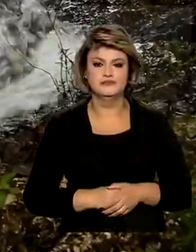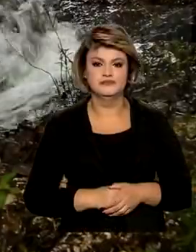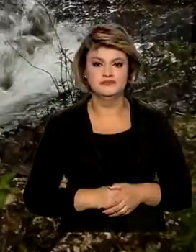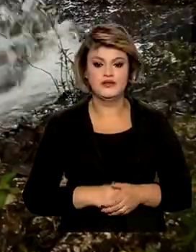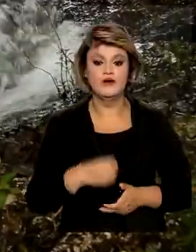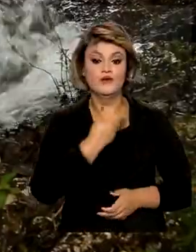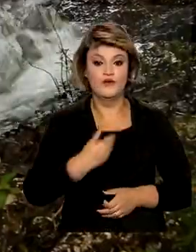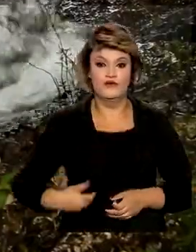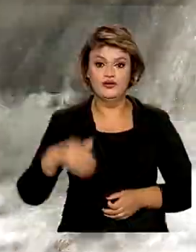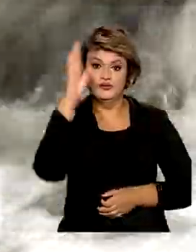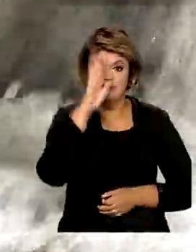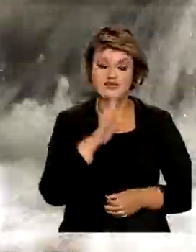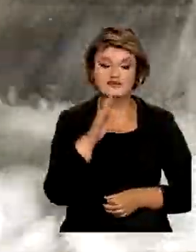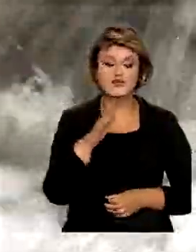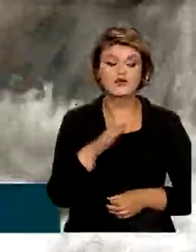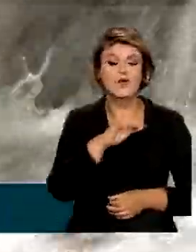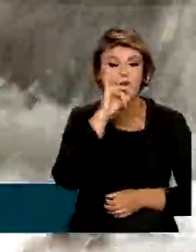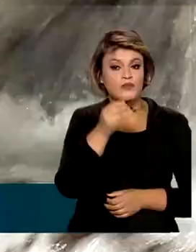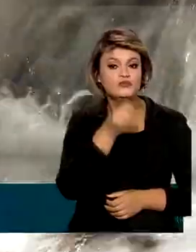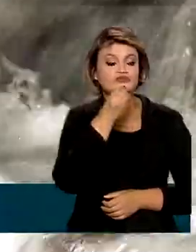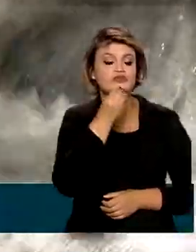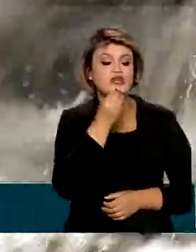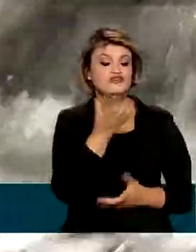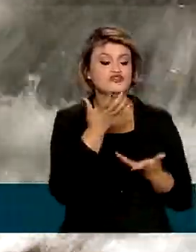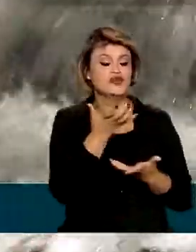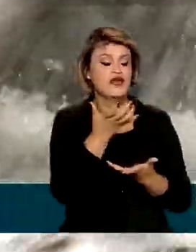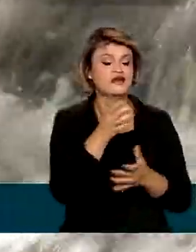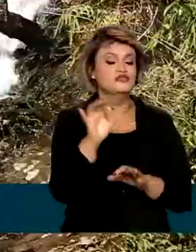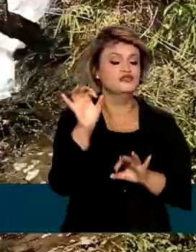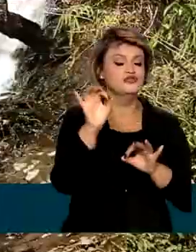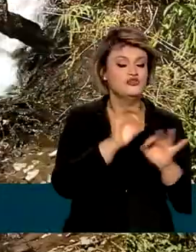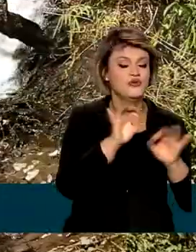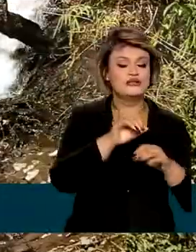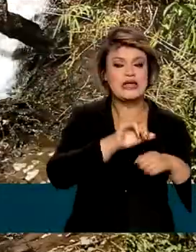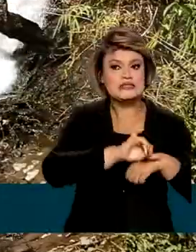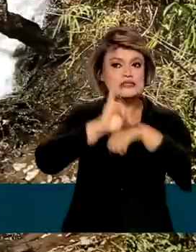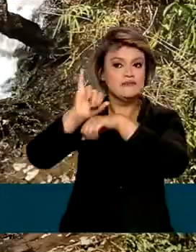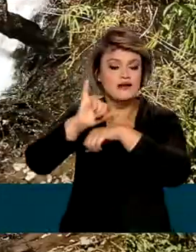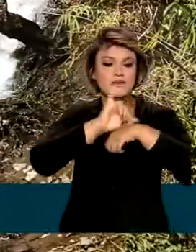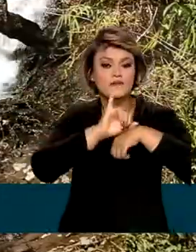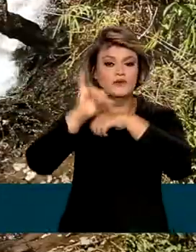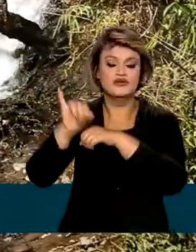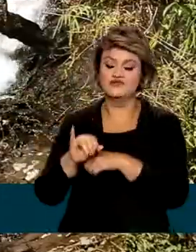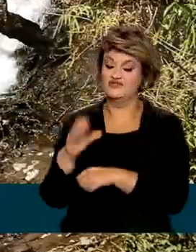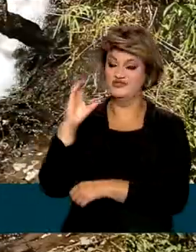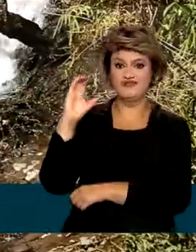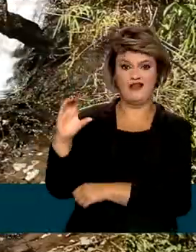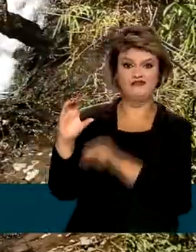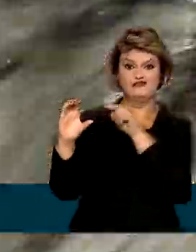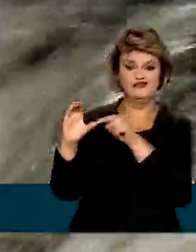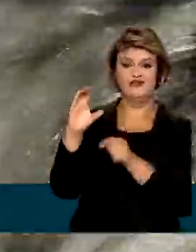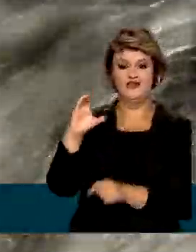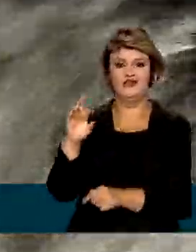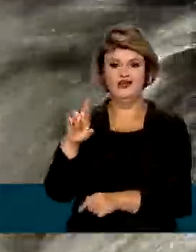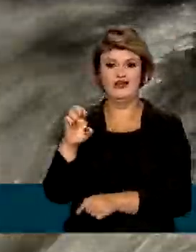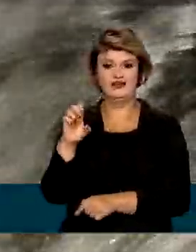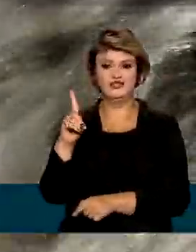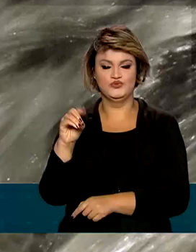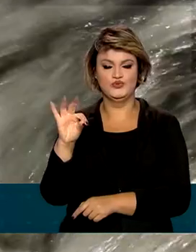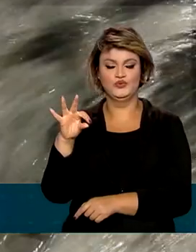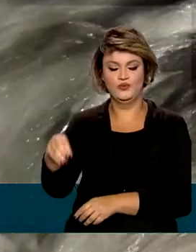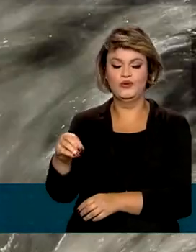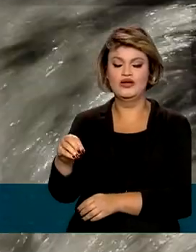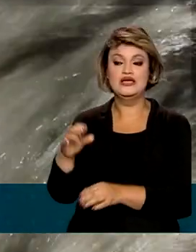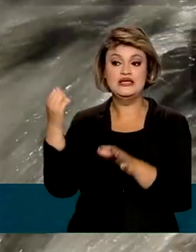brasileiro não quer perder a oportunidade de liderar as exportações de crédito de energia limpa, garantindo mais uma